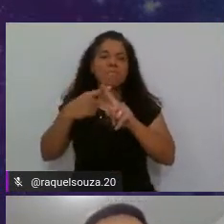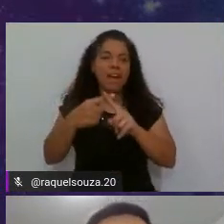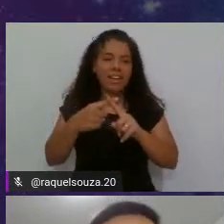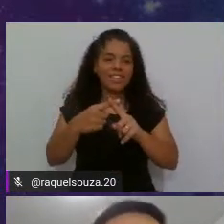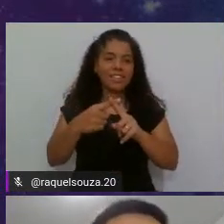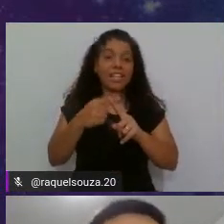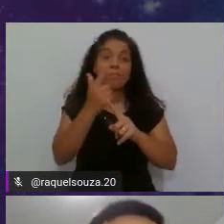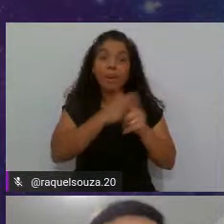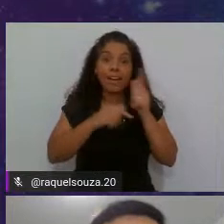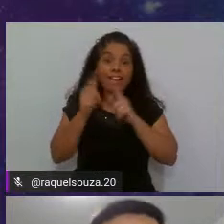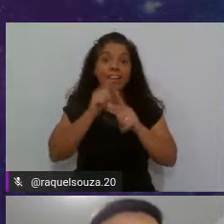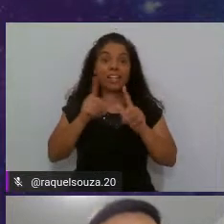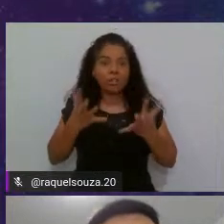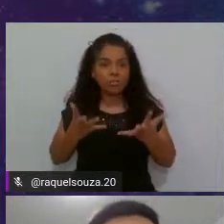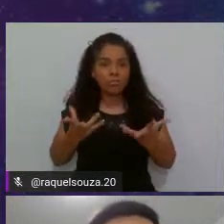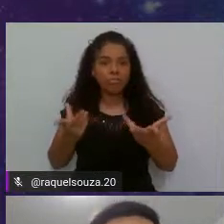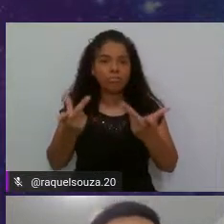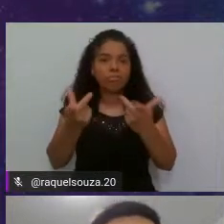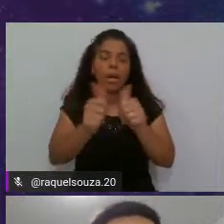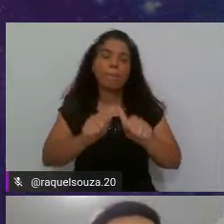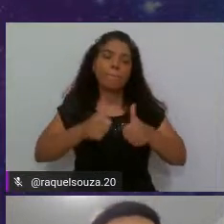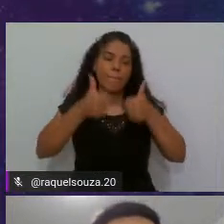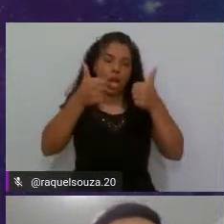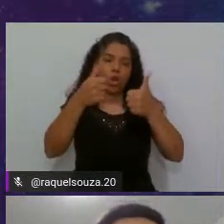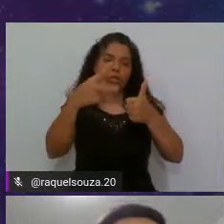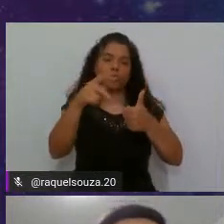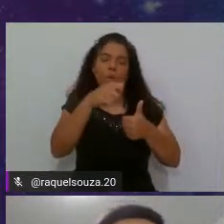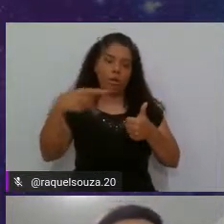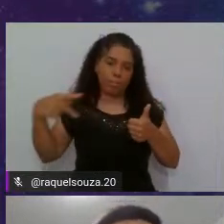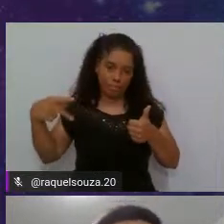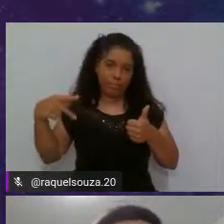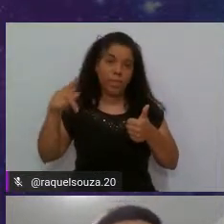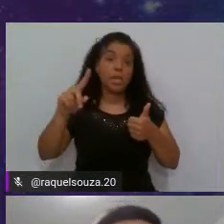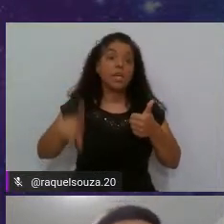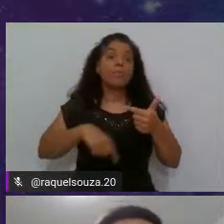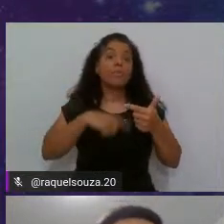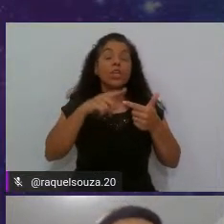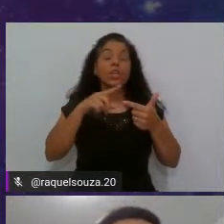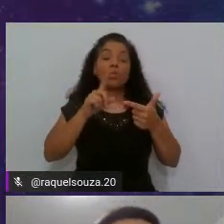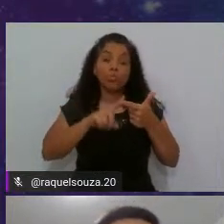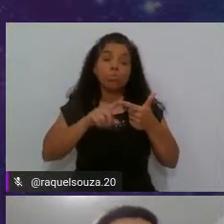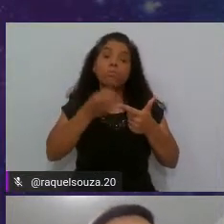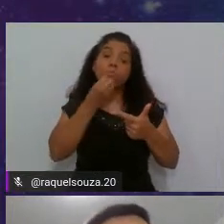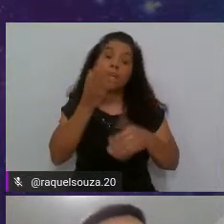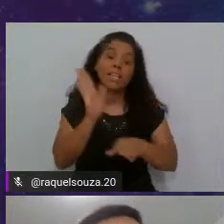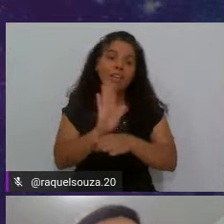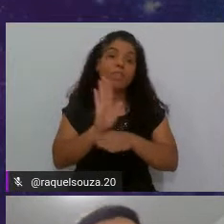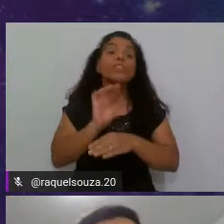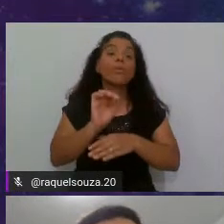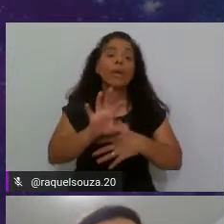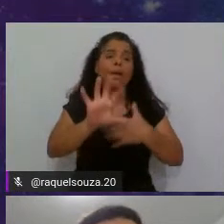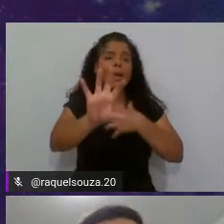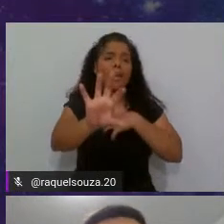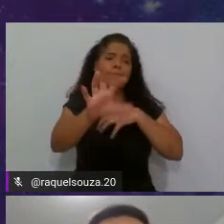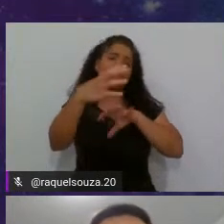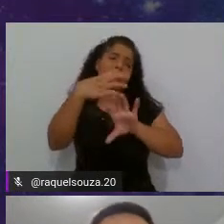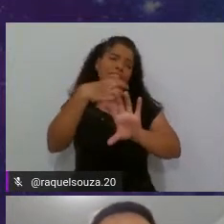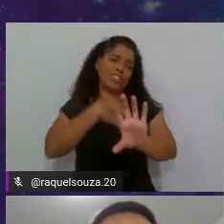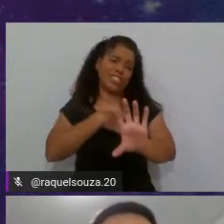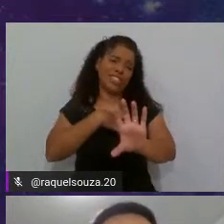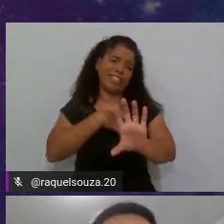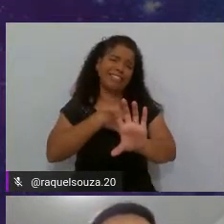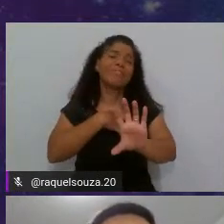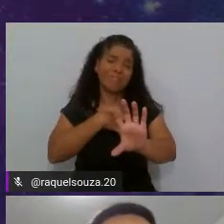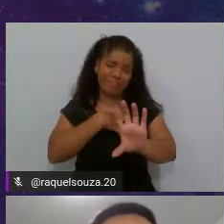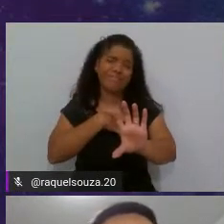garantir uma qualidade melhor da sua aplicação. E o segundo benefício é a empatia. Poxa, Paulo,